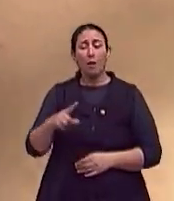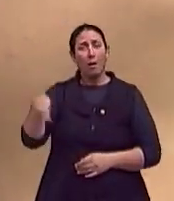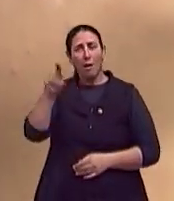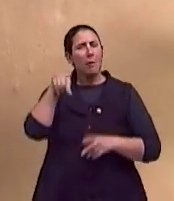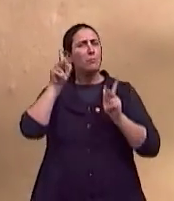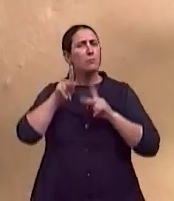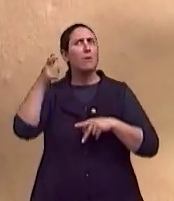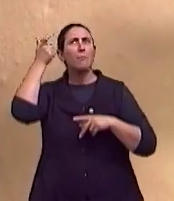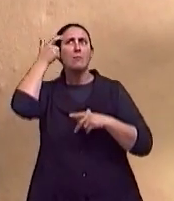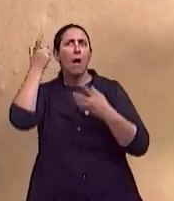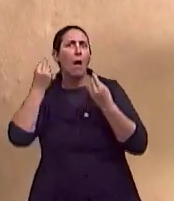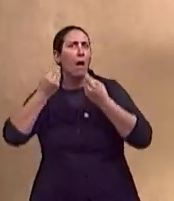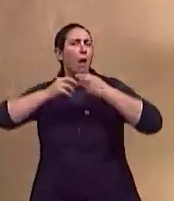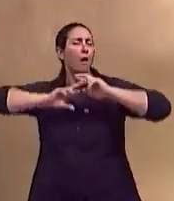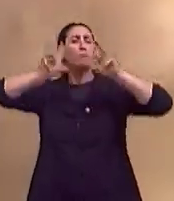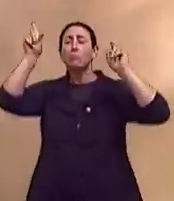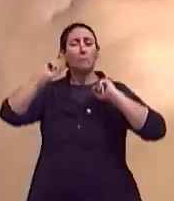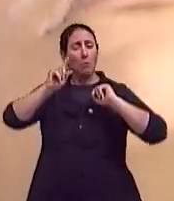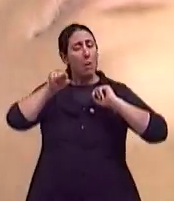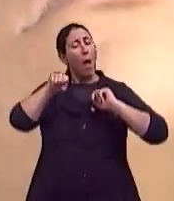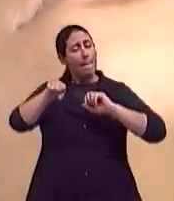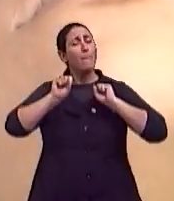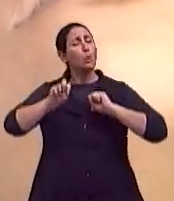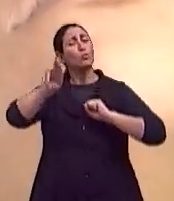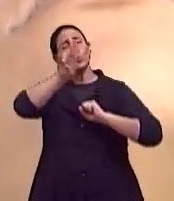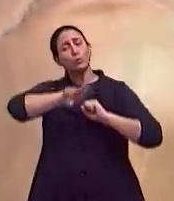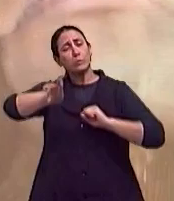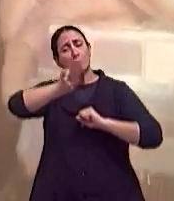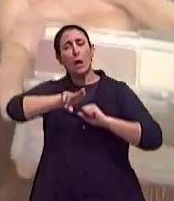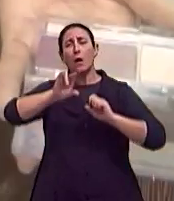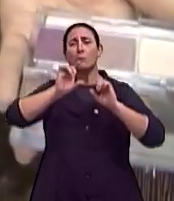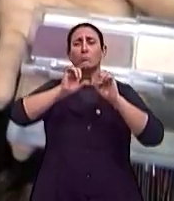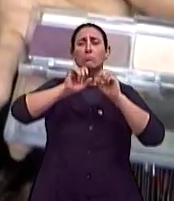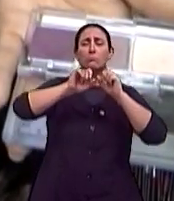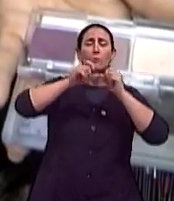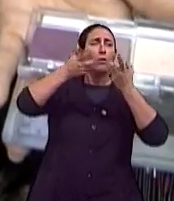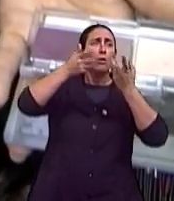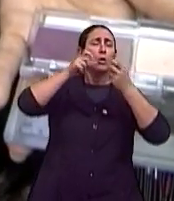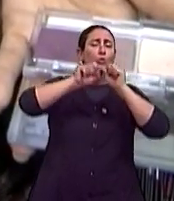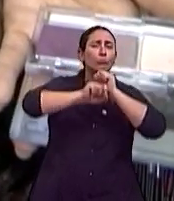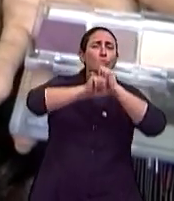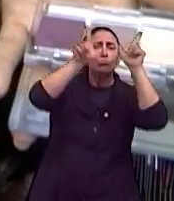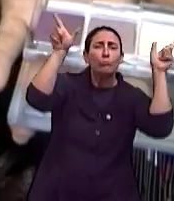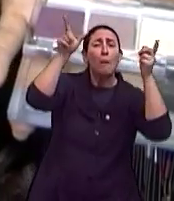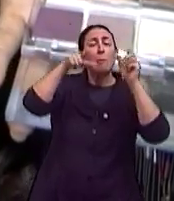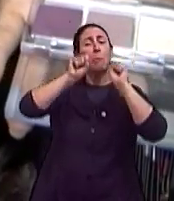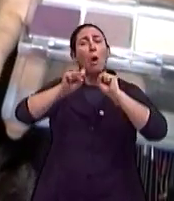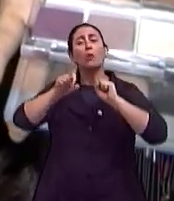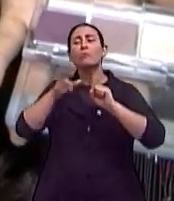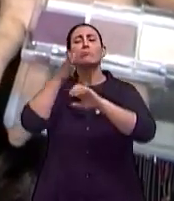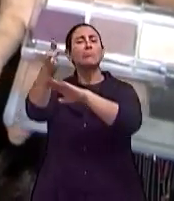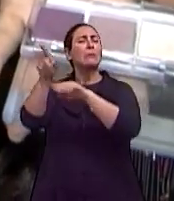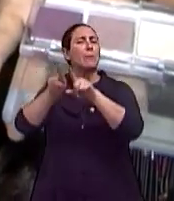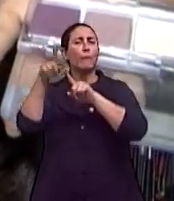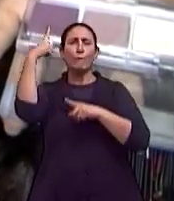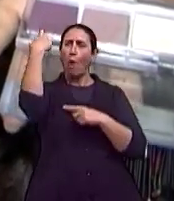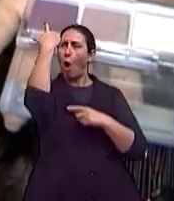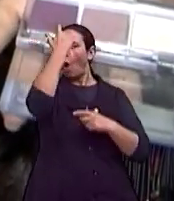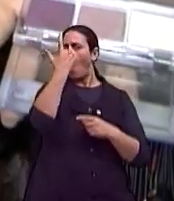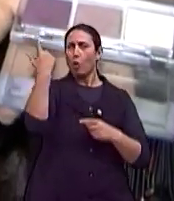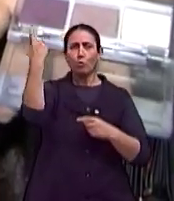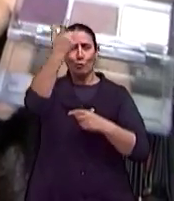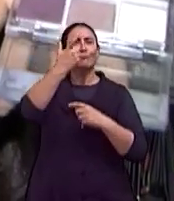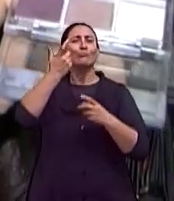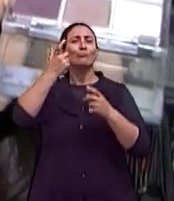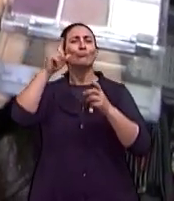maquiagem que pode ser usada também durante o dia, como a pessoa quiser, se ela tira fotos. Hoje em dia tá um pouco na moda o selfie. Também pode melhorar um pouco a